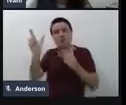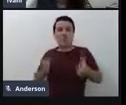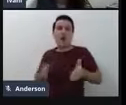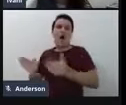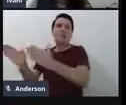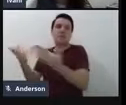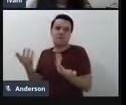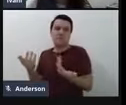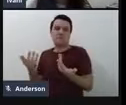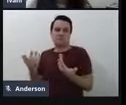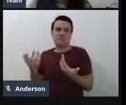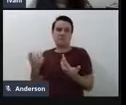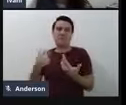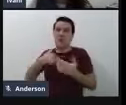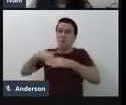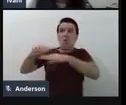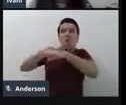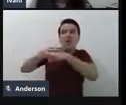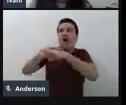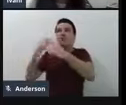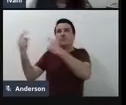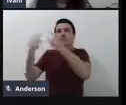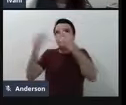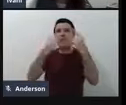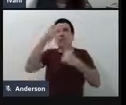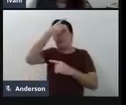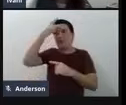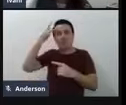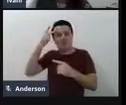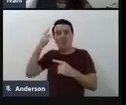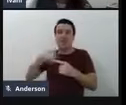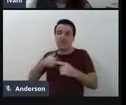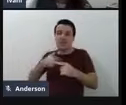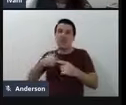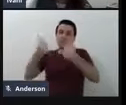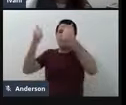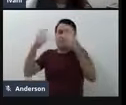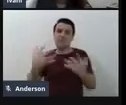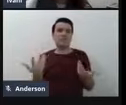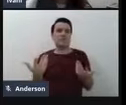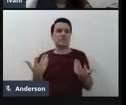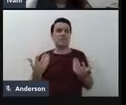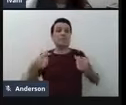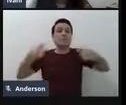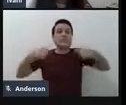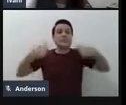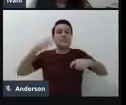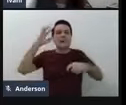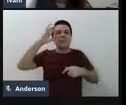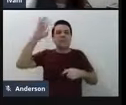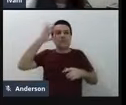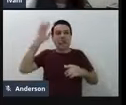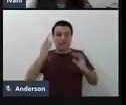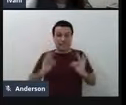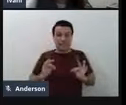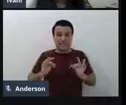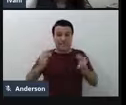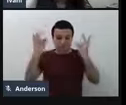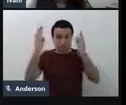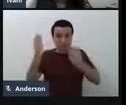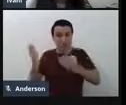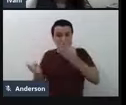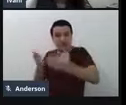converso com as pessoas, né? A gente tem que pensar na tecnologia assistiva como um